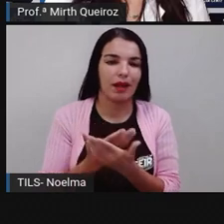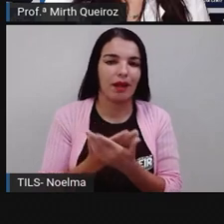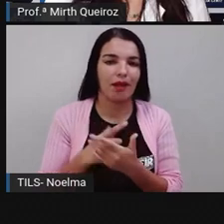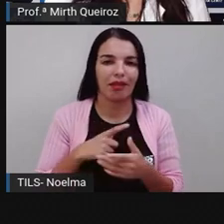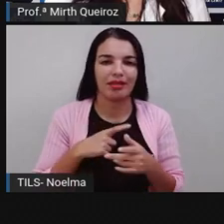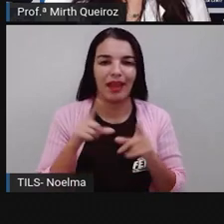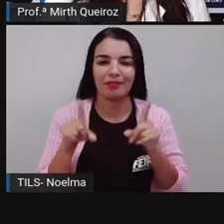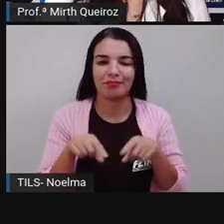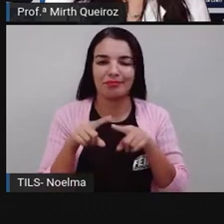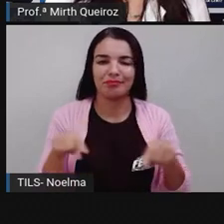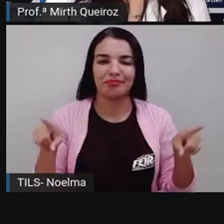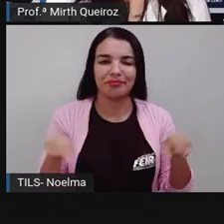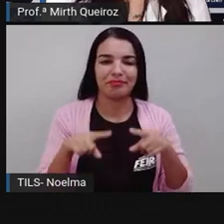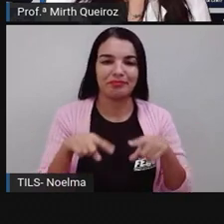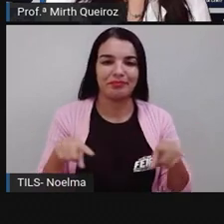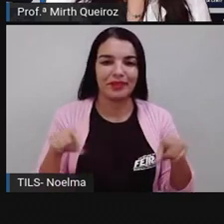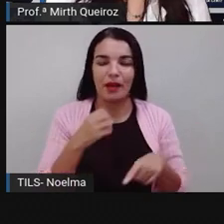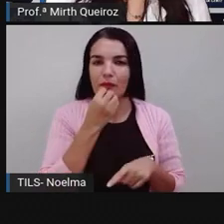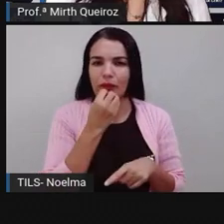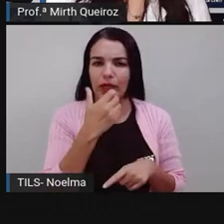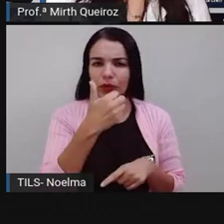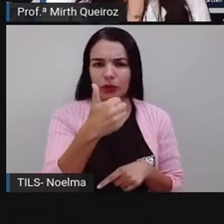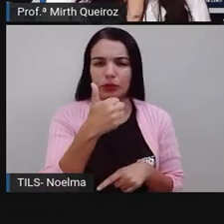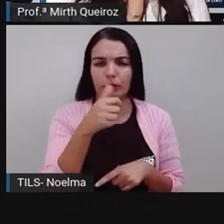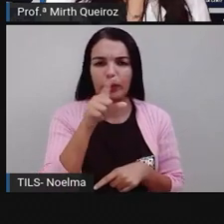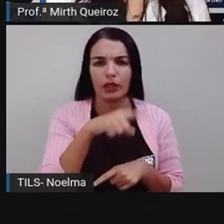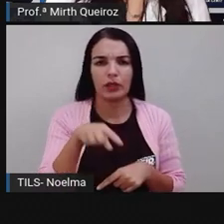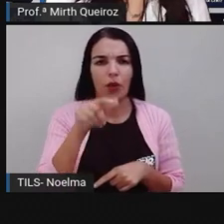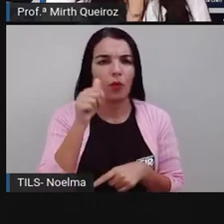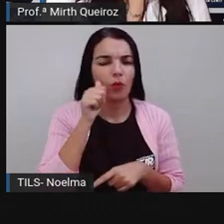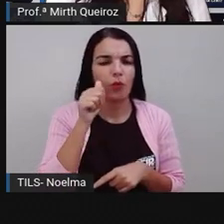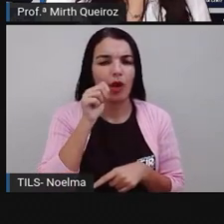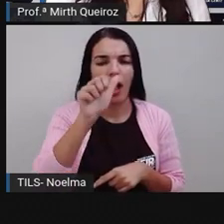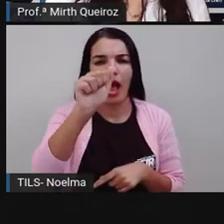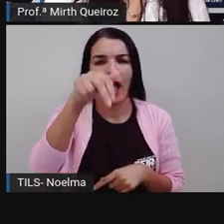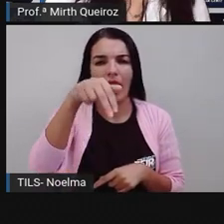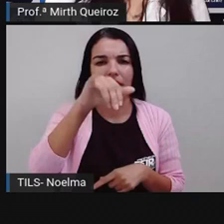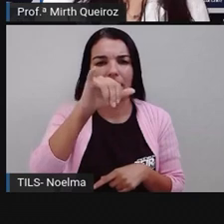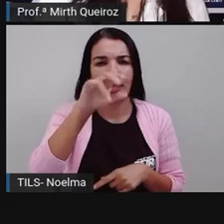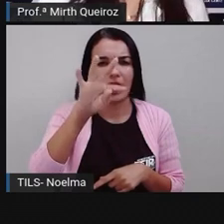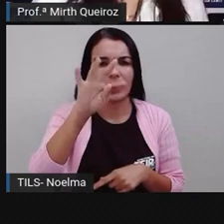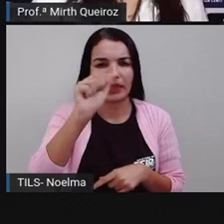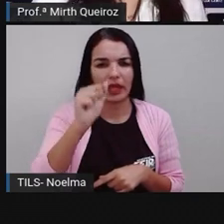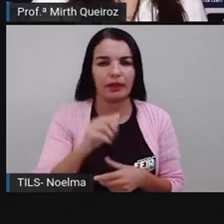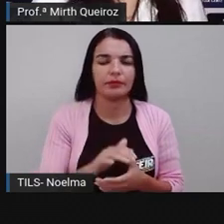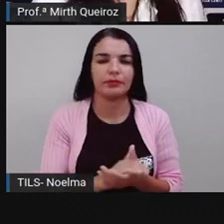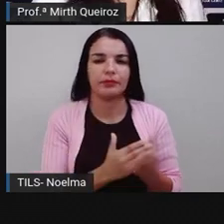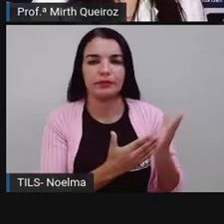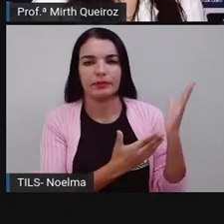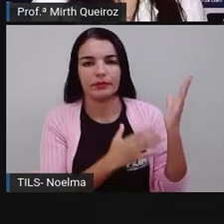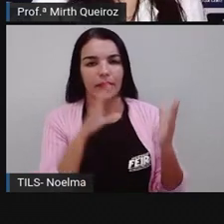trouxe aqui uma música, Fica Tudo Bem, de Anitta e Silva. Vamos ouvir?